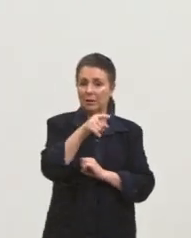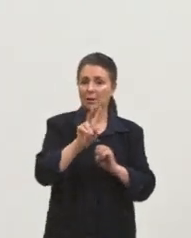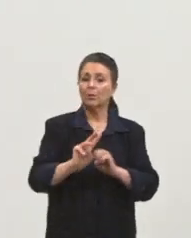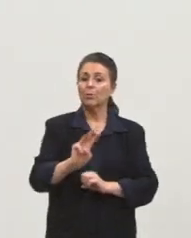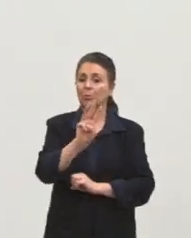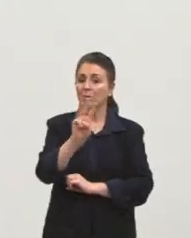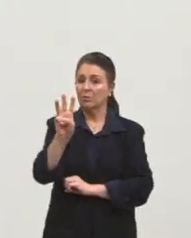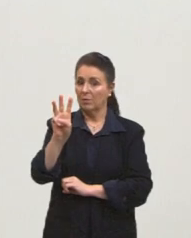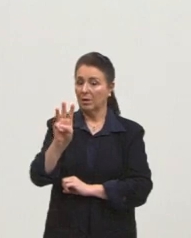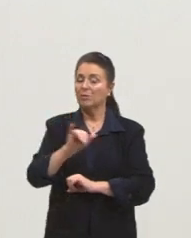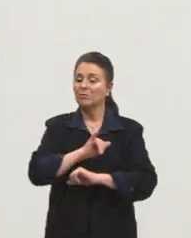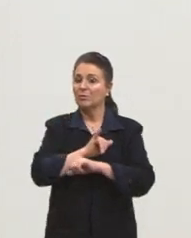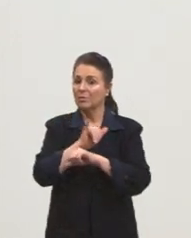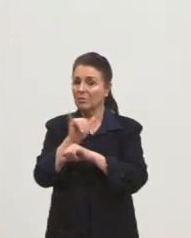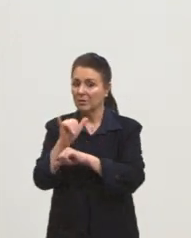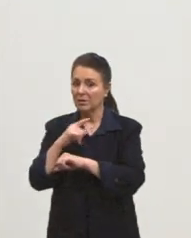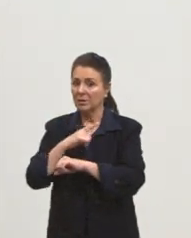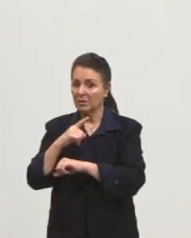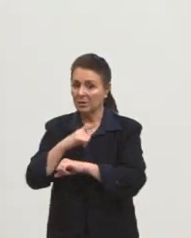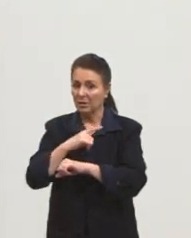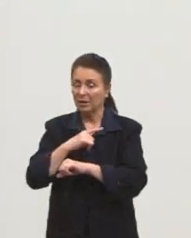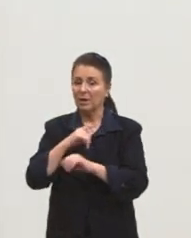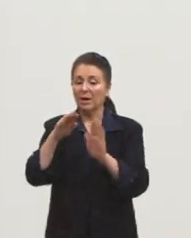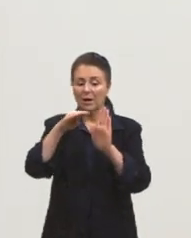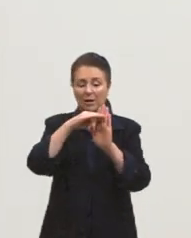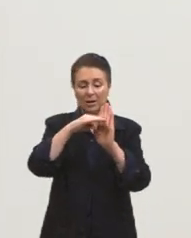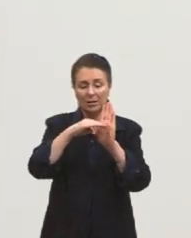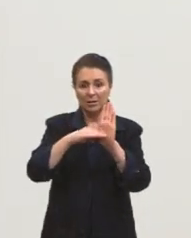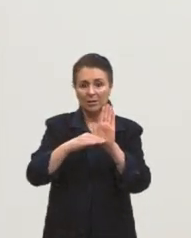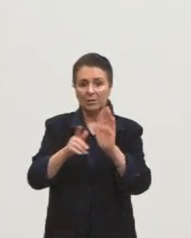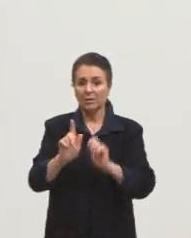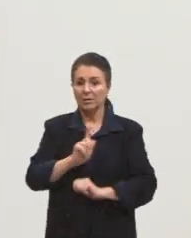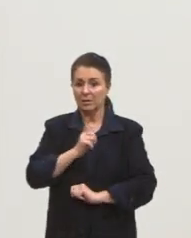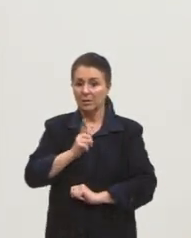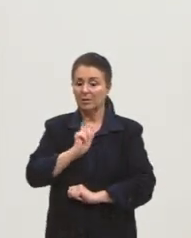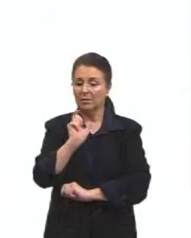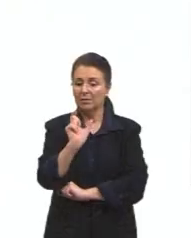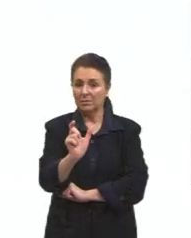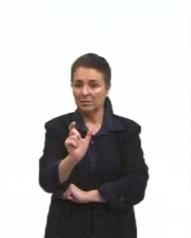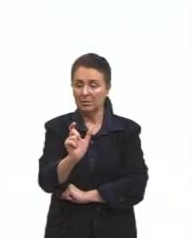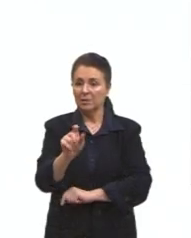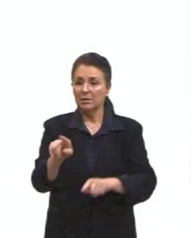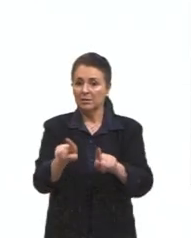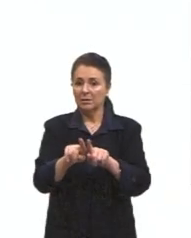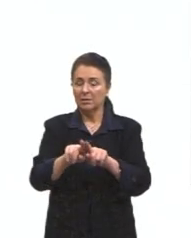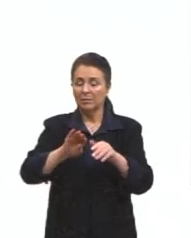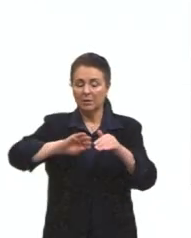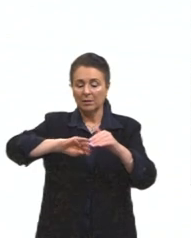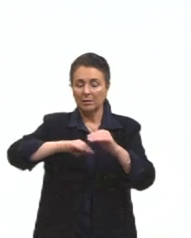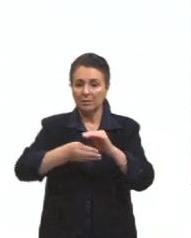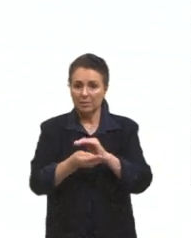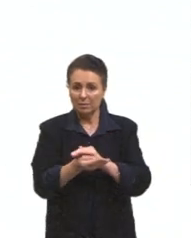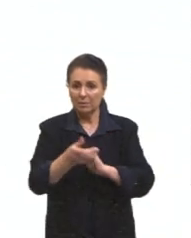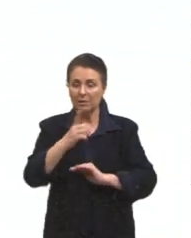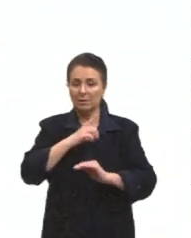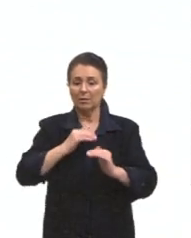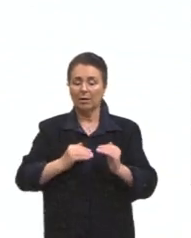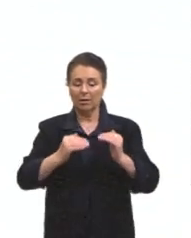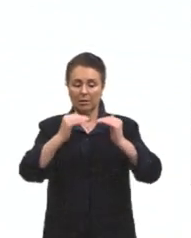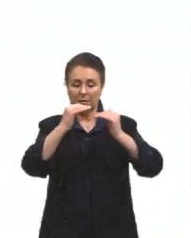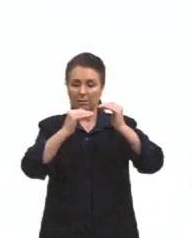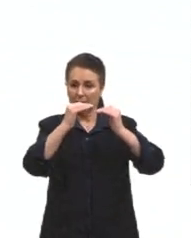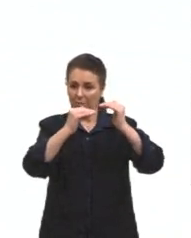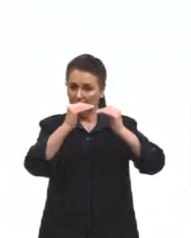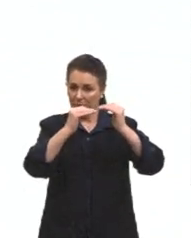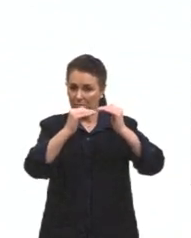contando a categoria da gramática em que ele está inserido, em a palavra está inserida, né? E, além disso, tem adaptação, tem equivalente. O